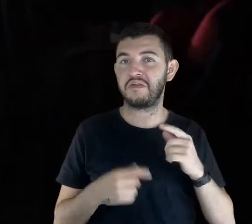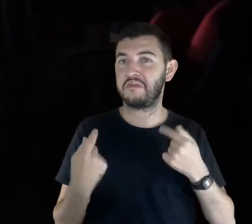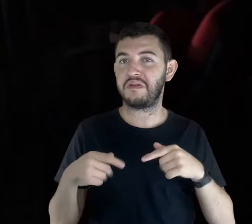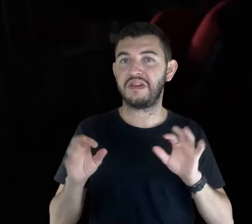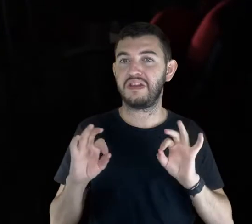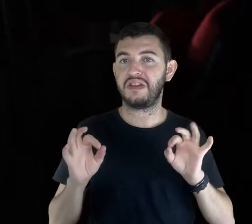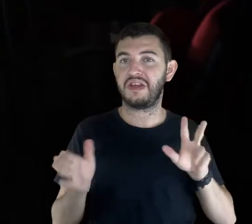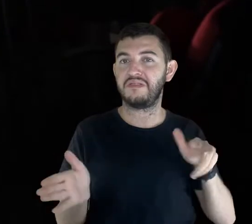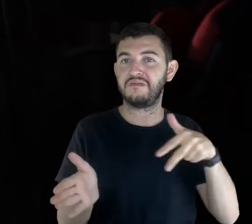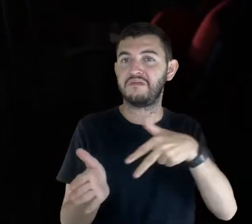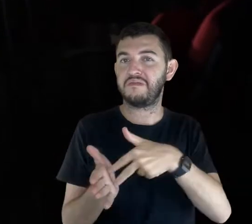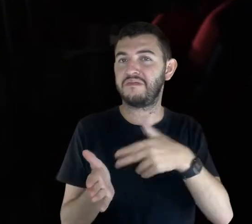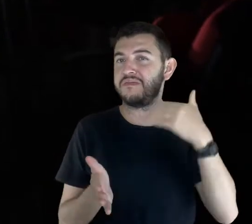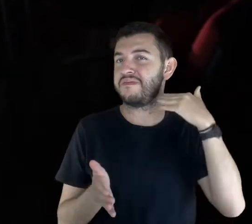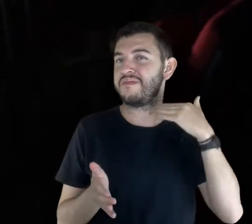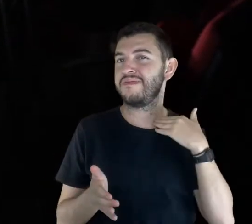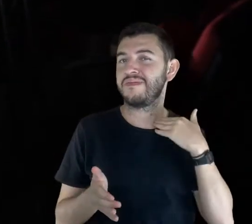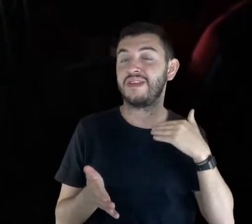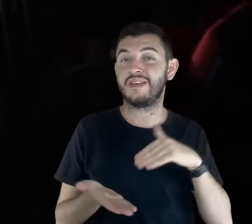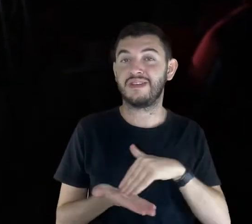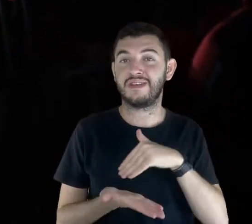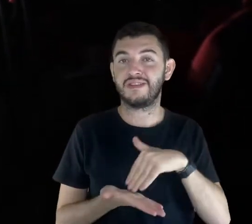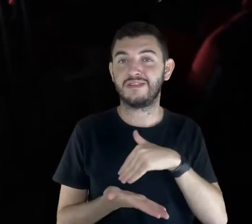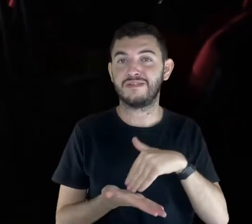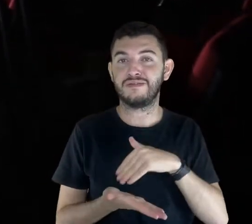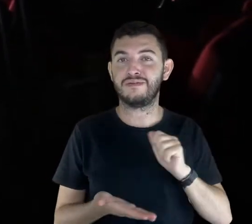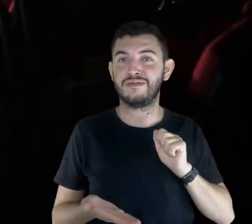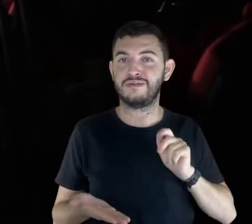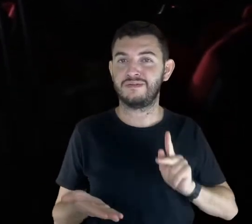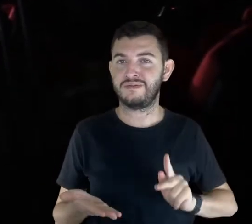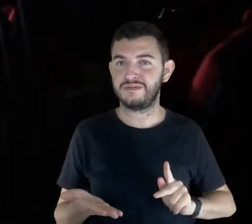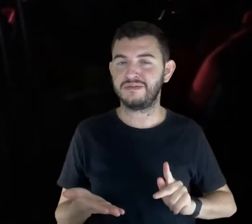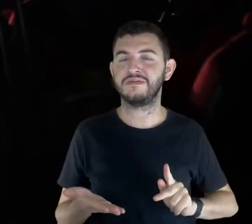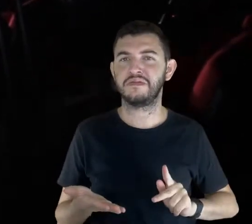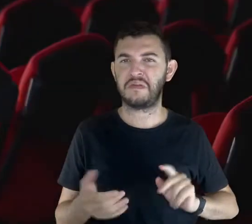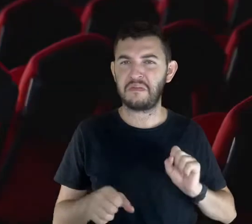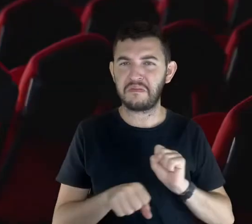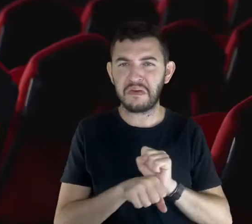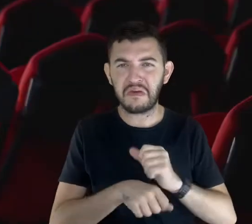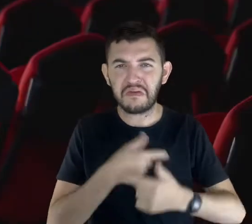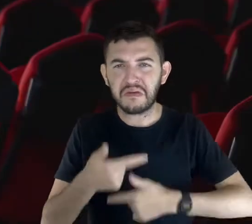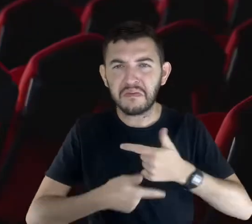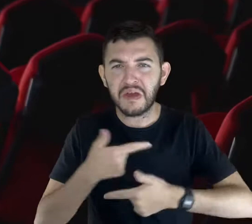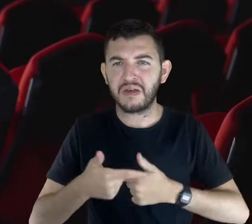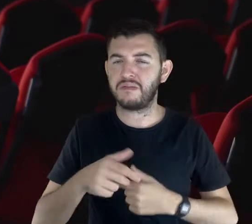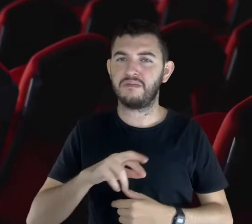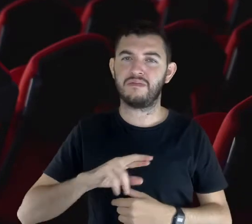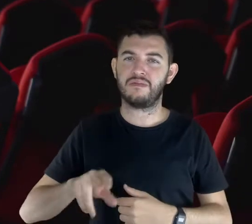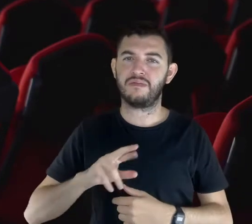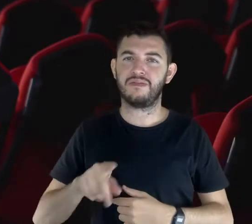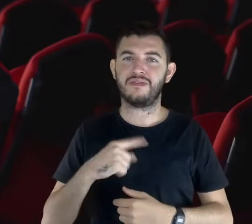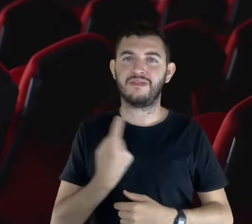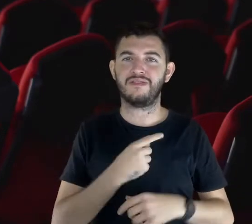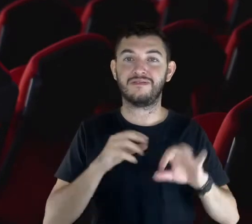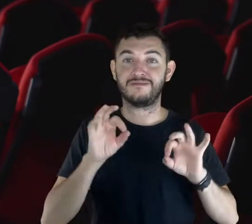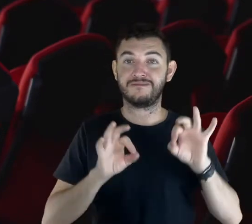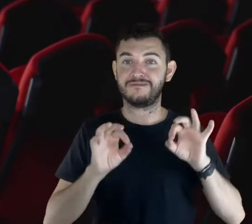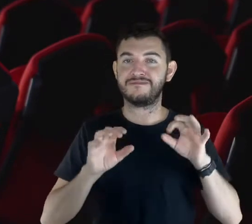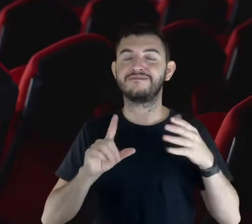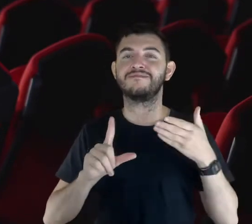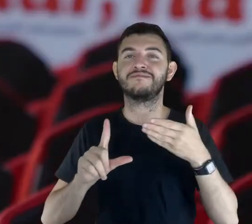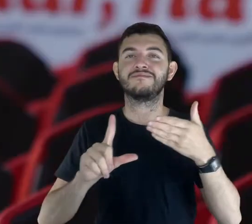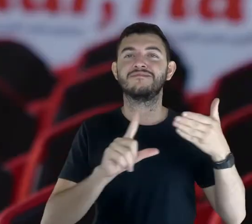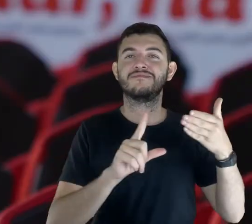A Secretaria de Aposentados não parou. Nós nos reinventamos. Fizemos lives com o objetivo de